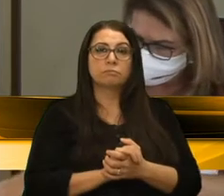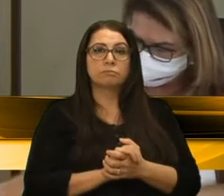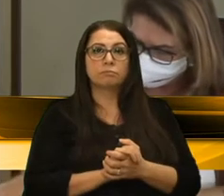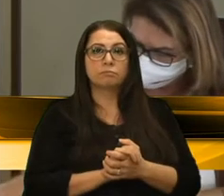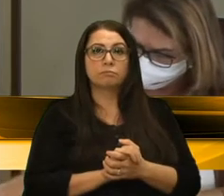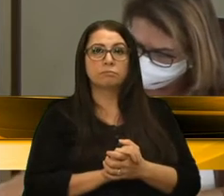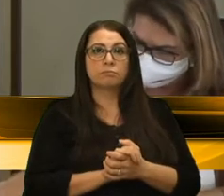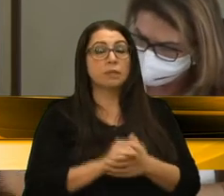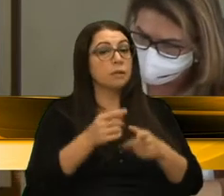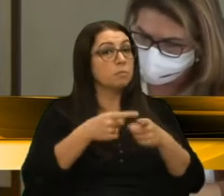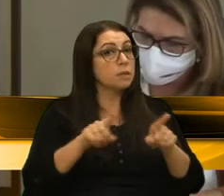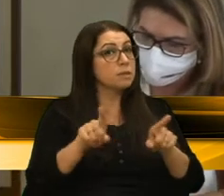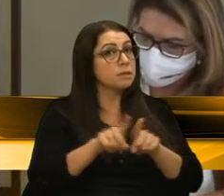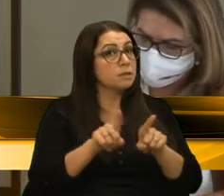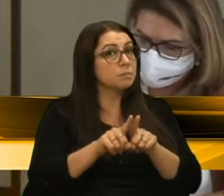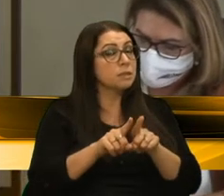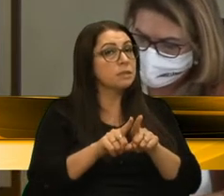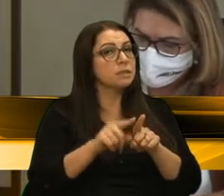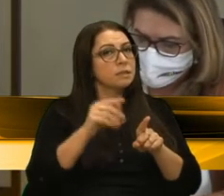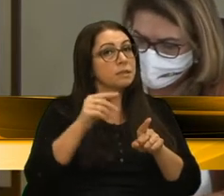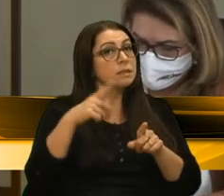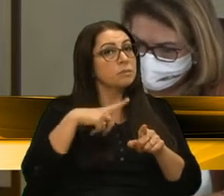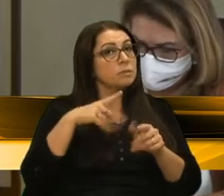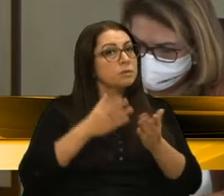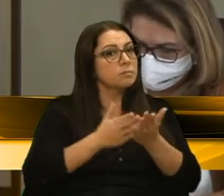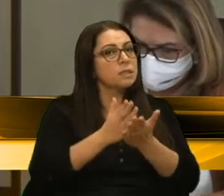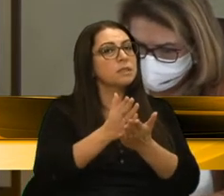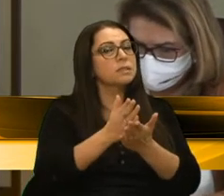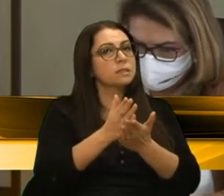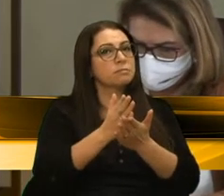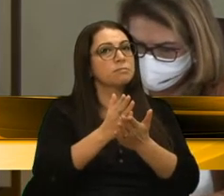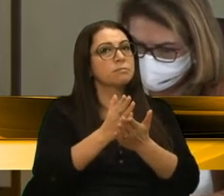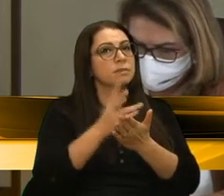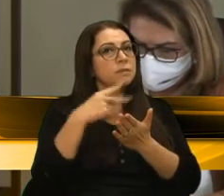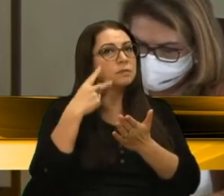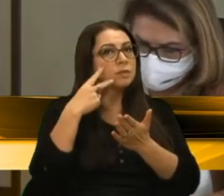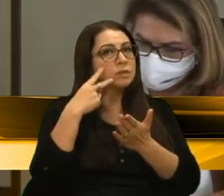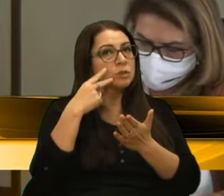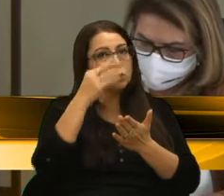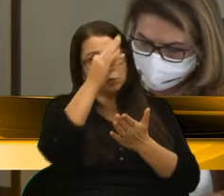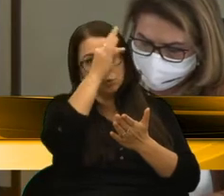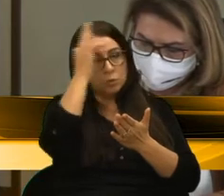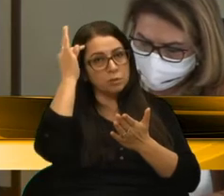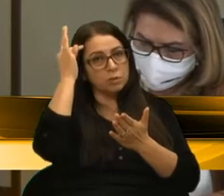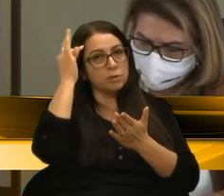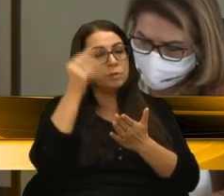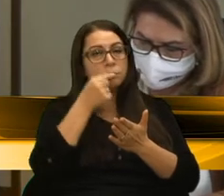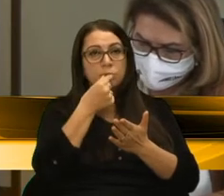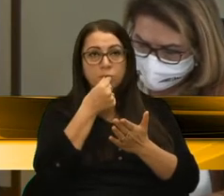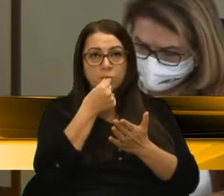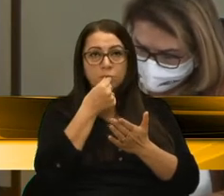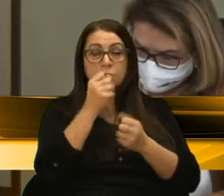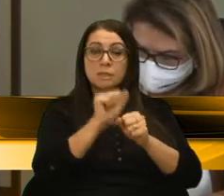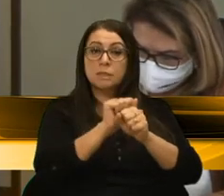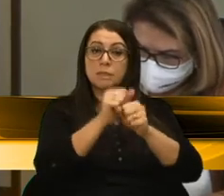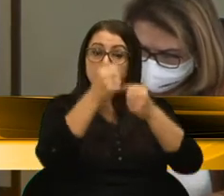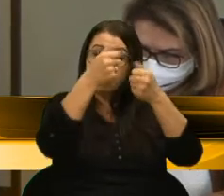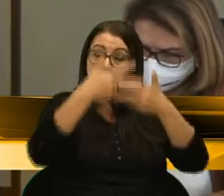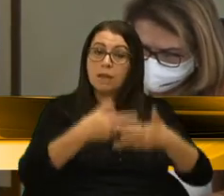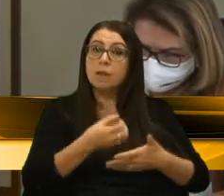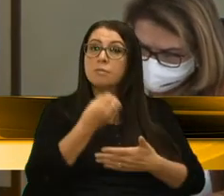mas também temos que seguir na linha do vereador Tuígo e vereador Beltrão, que explanaram muito bem.